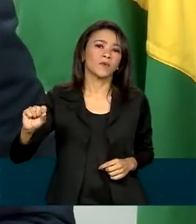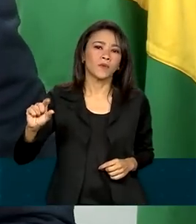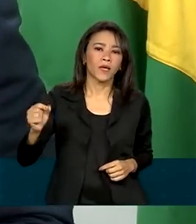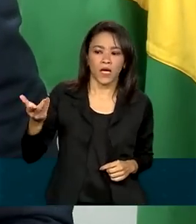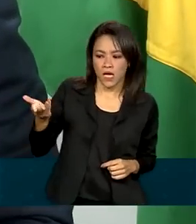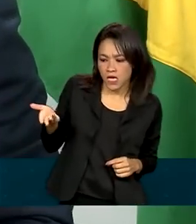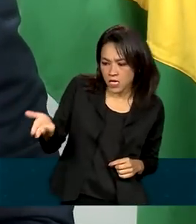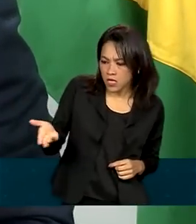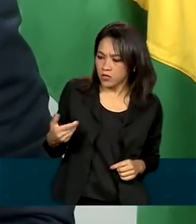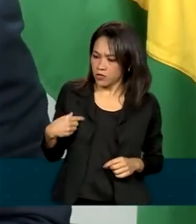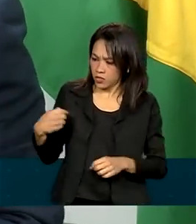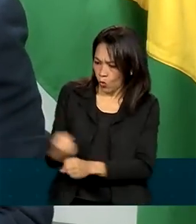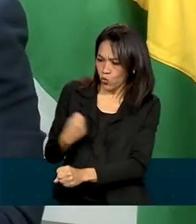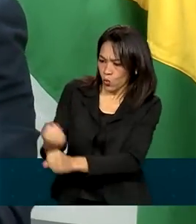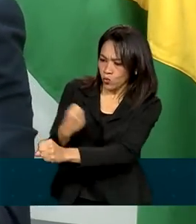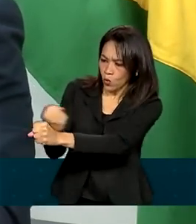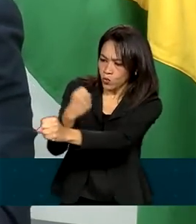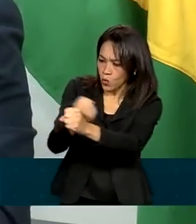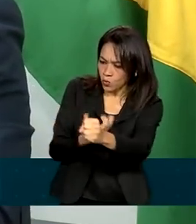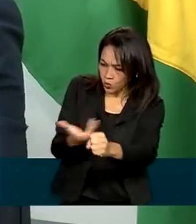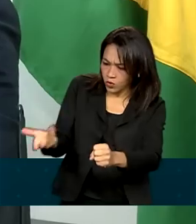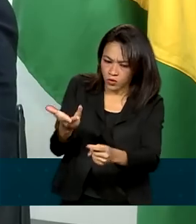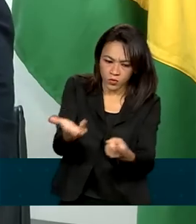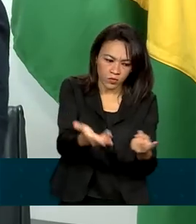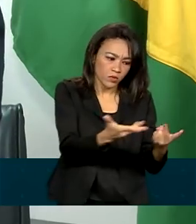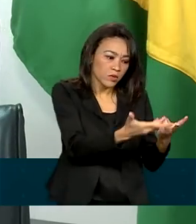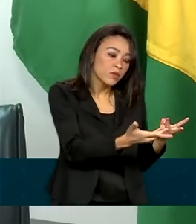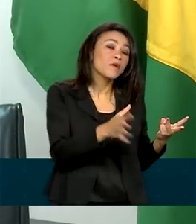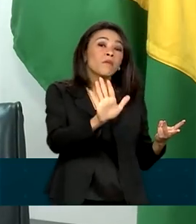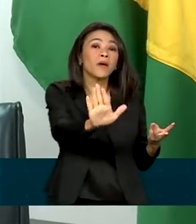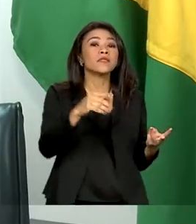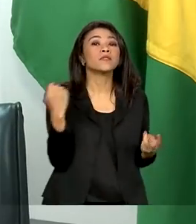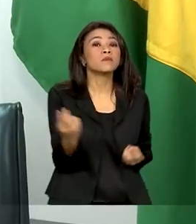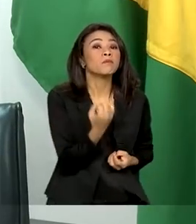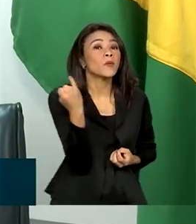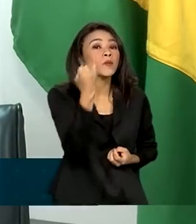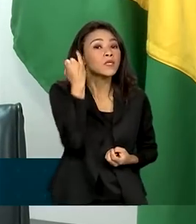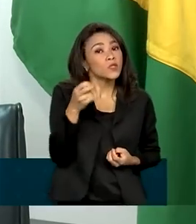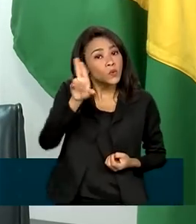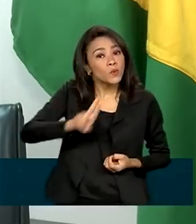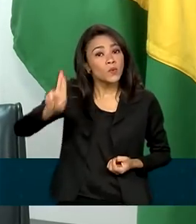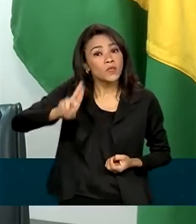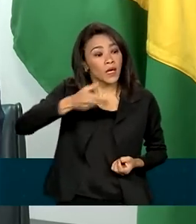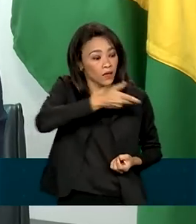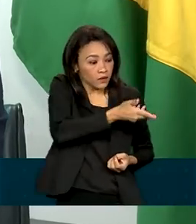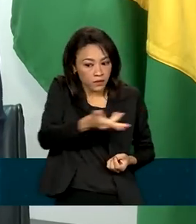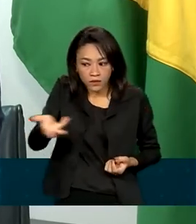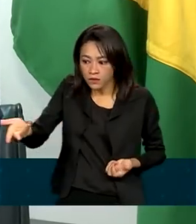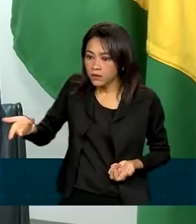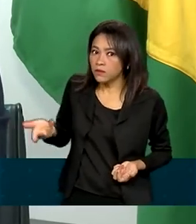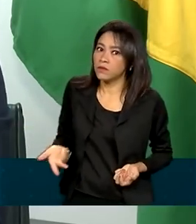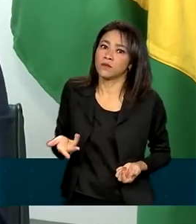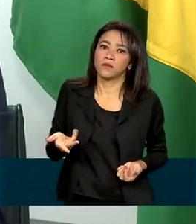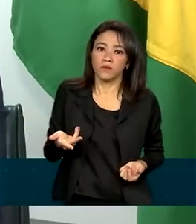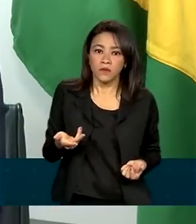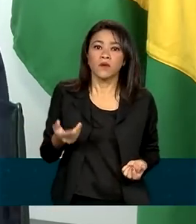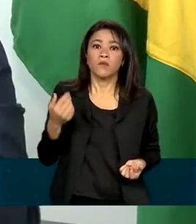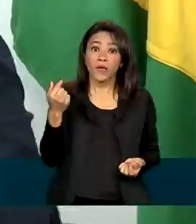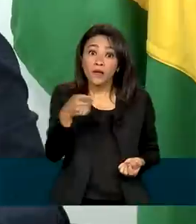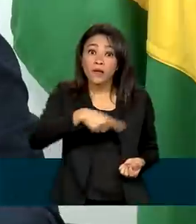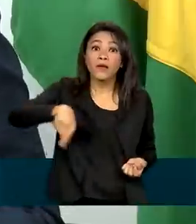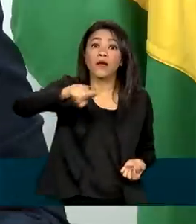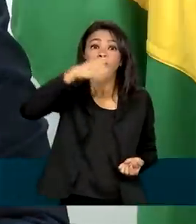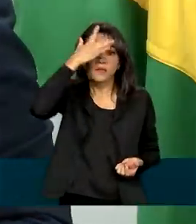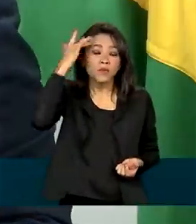são feitas de pedra e cal, mas é importante também dar uso a esses aparelhos esportivos para, partir dali, a gente ter